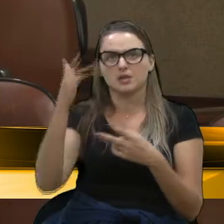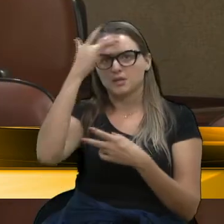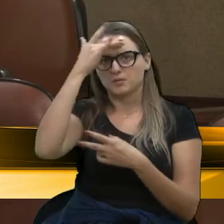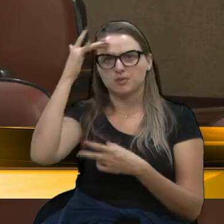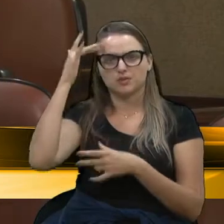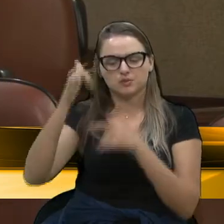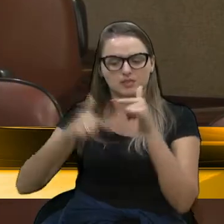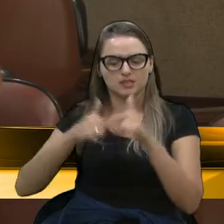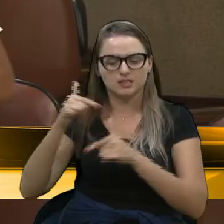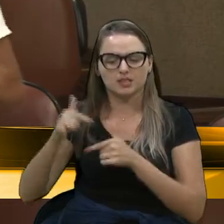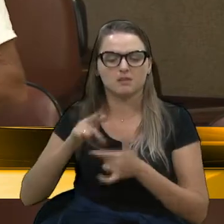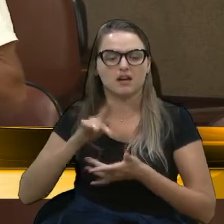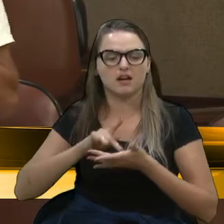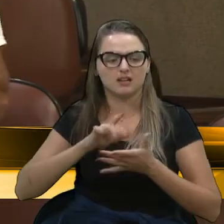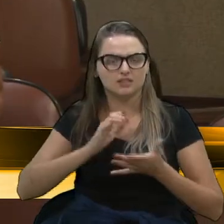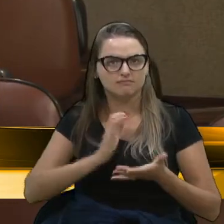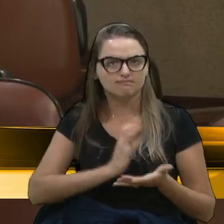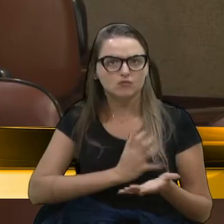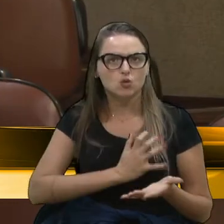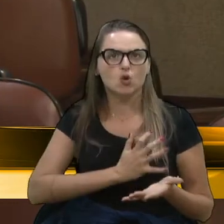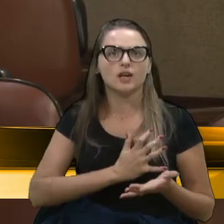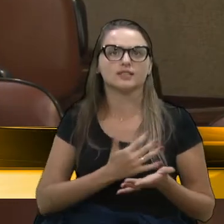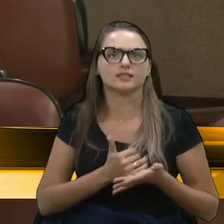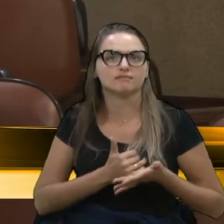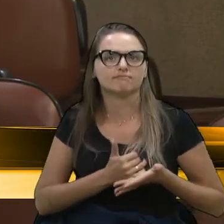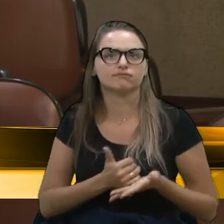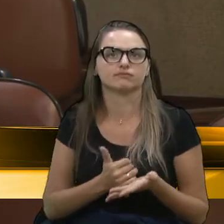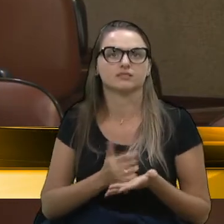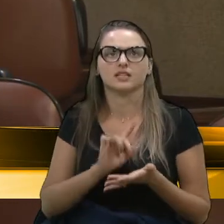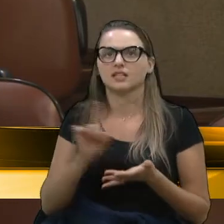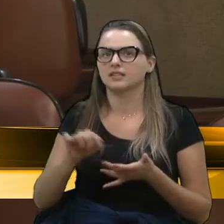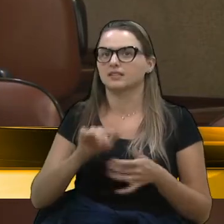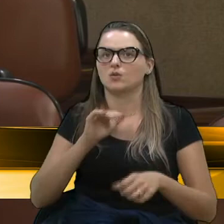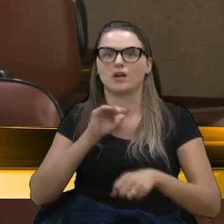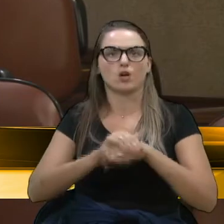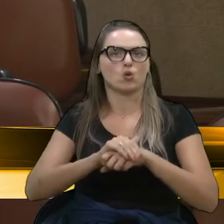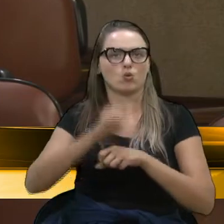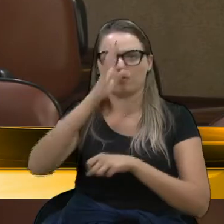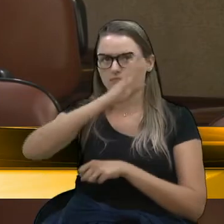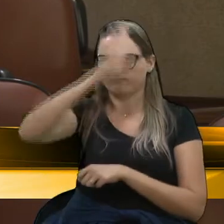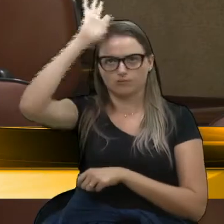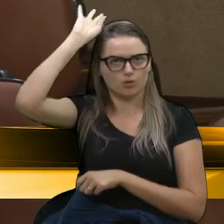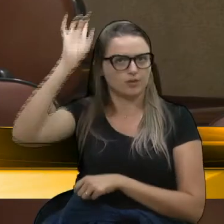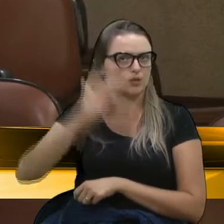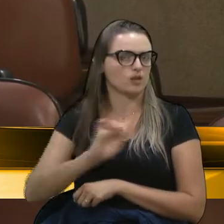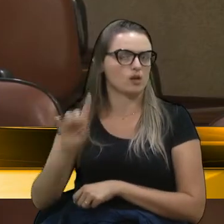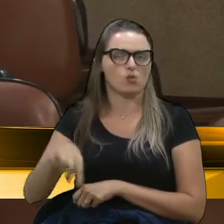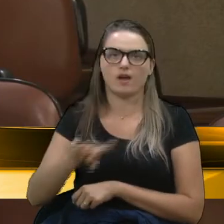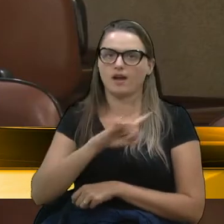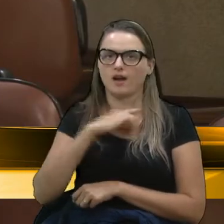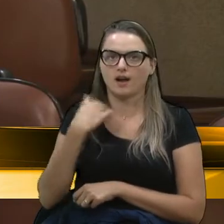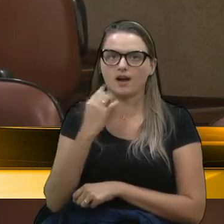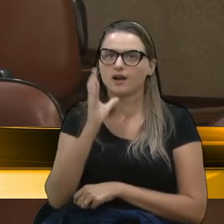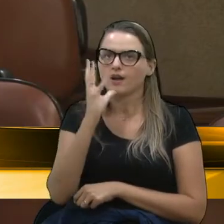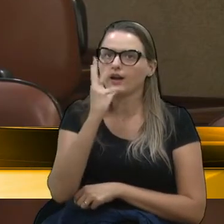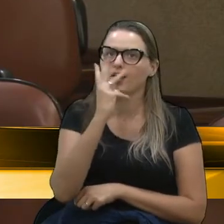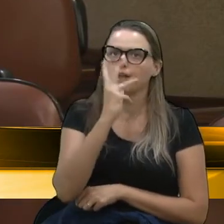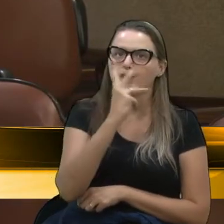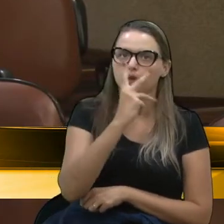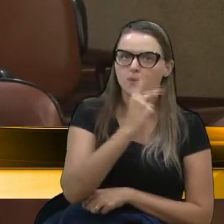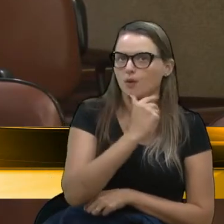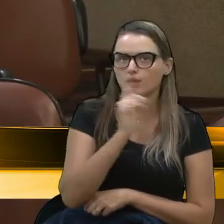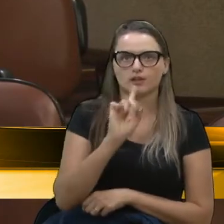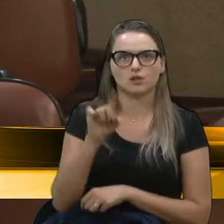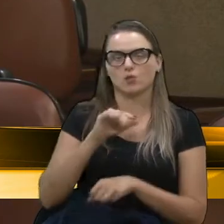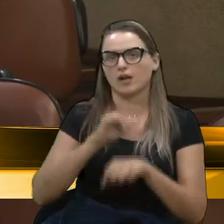coração. Então, a gente vê que não é culpa dos nossos bombeiros, esse atraso de apagar esse incêndio.